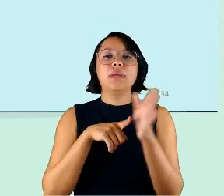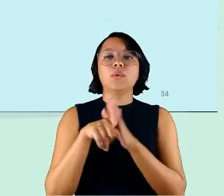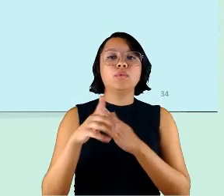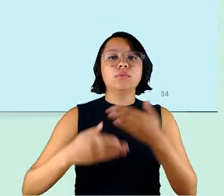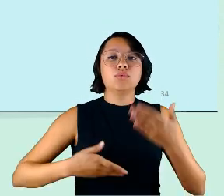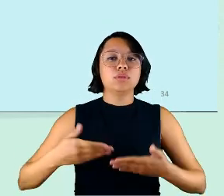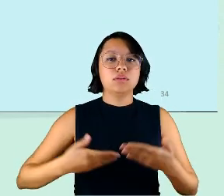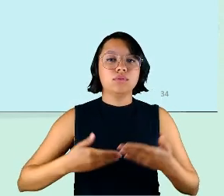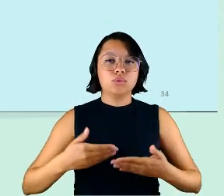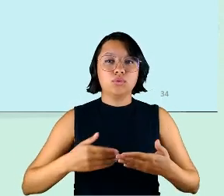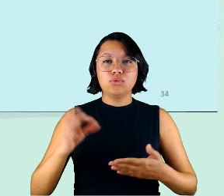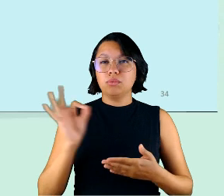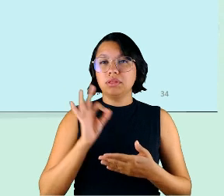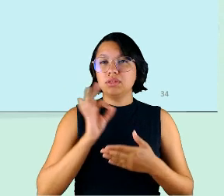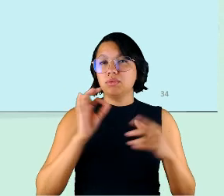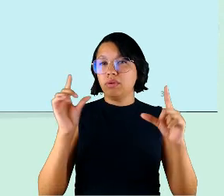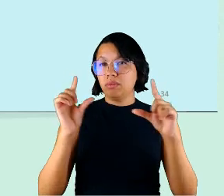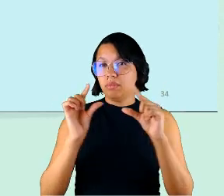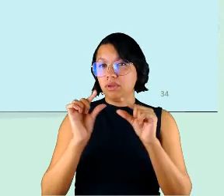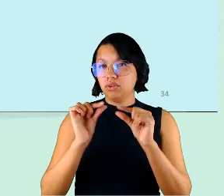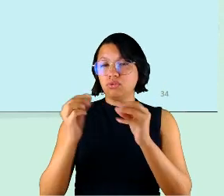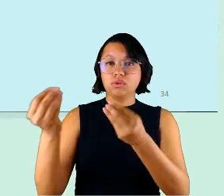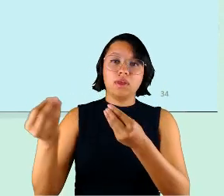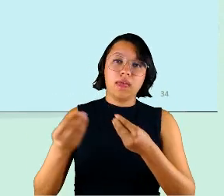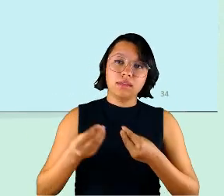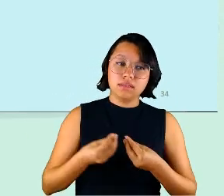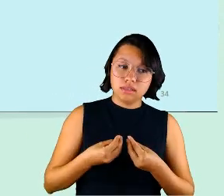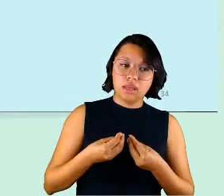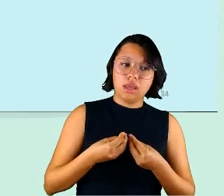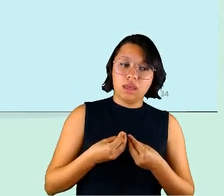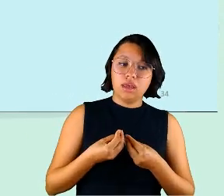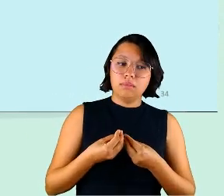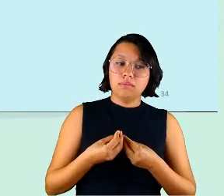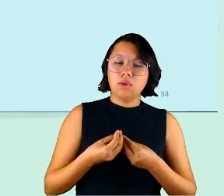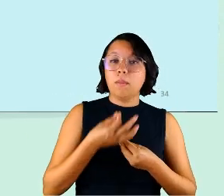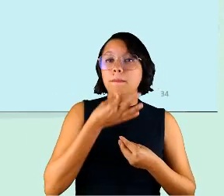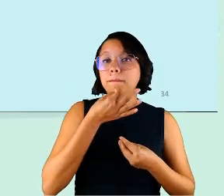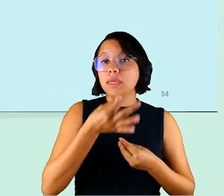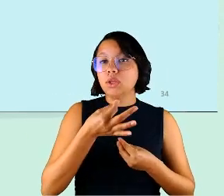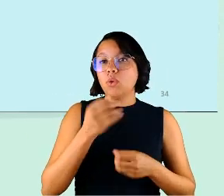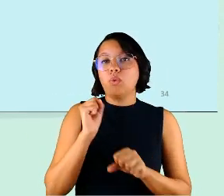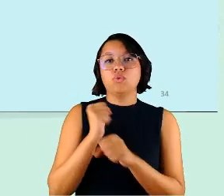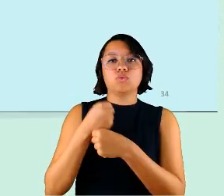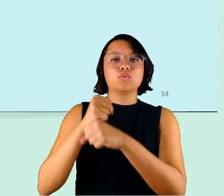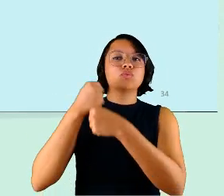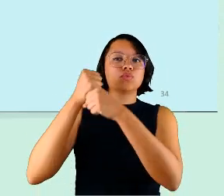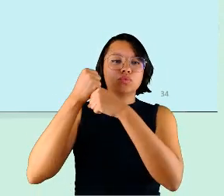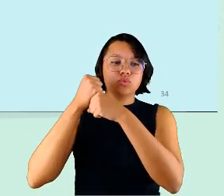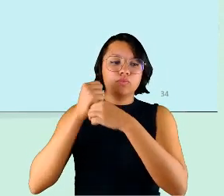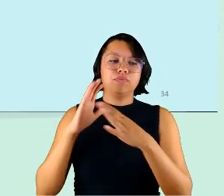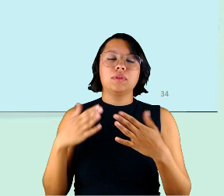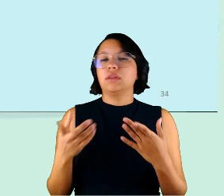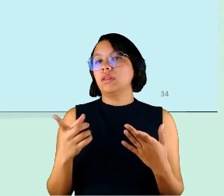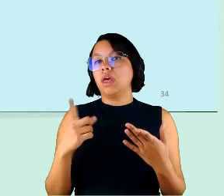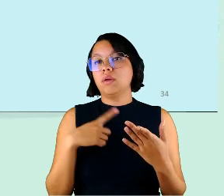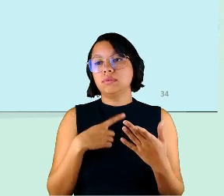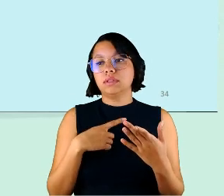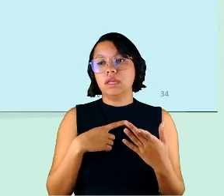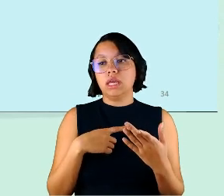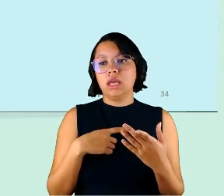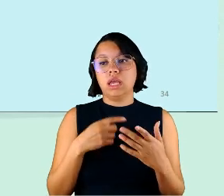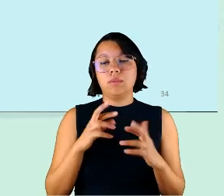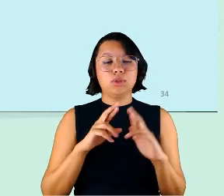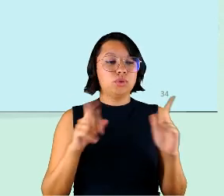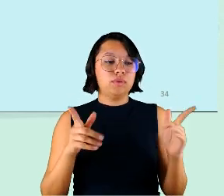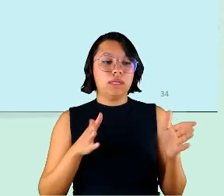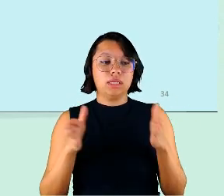menor de servidores dizendo que recebem feedbacks construtivos então uma certa discrepância entre o que diz